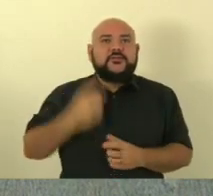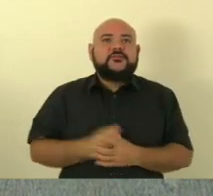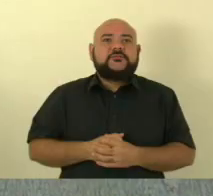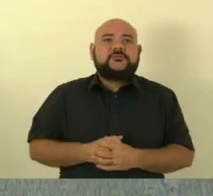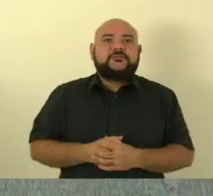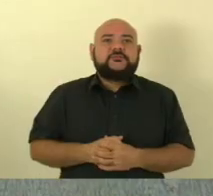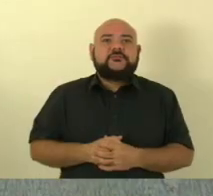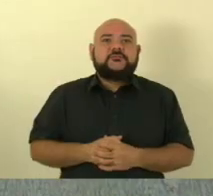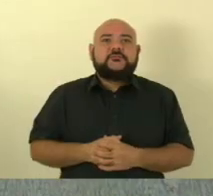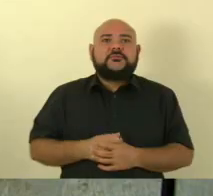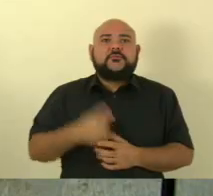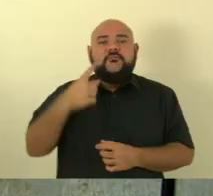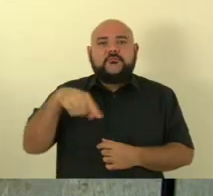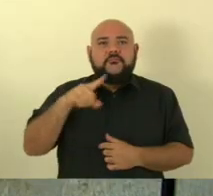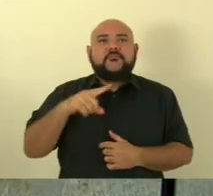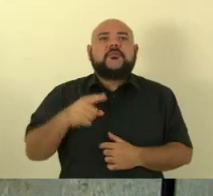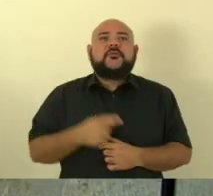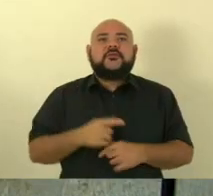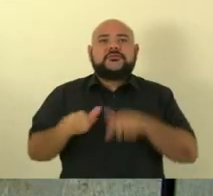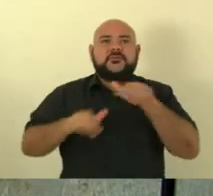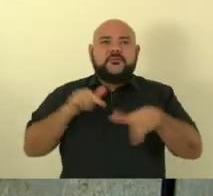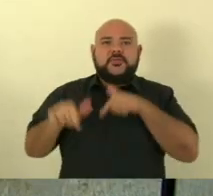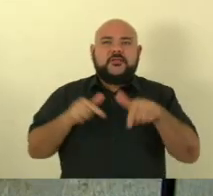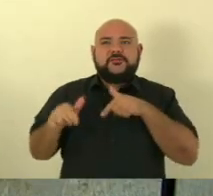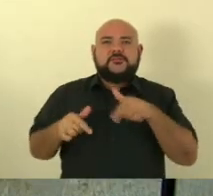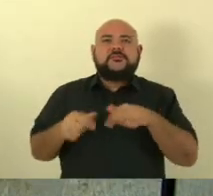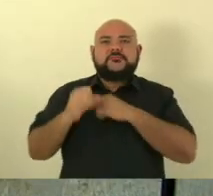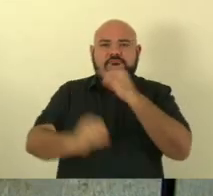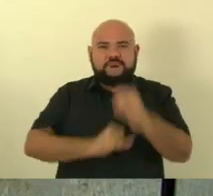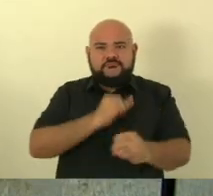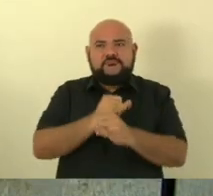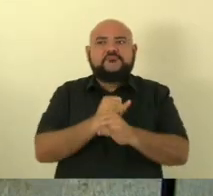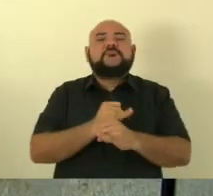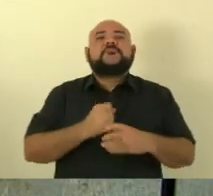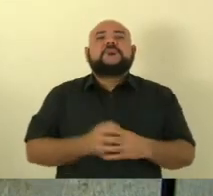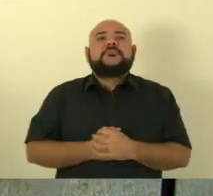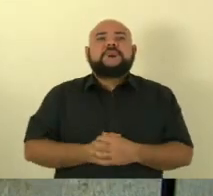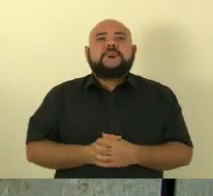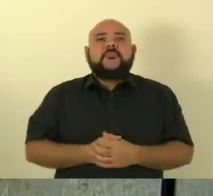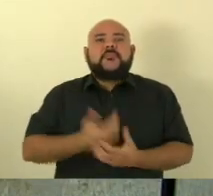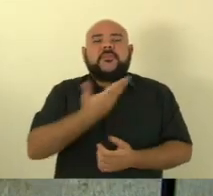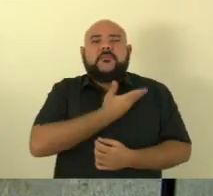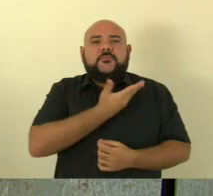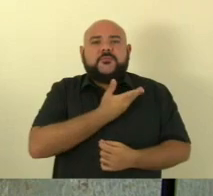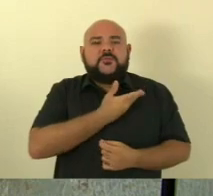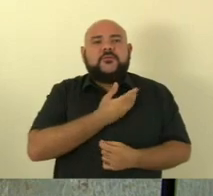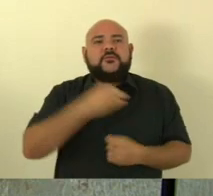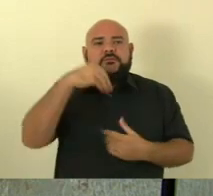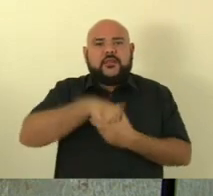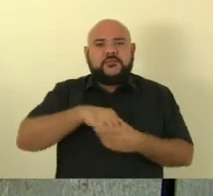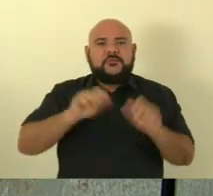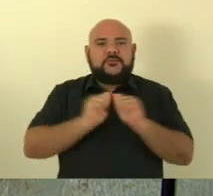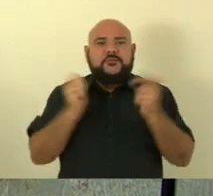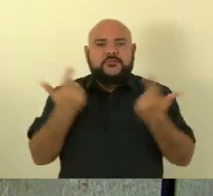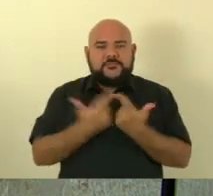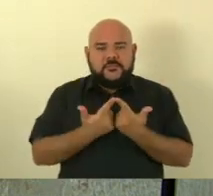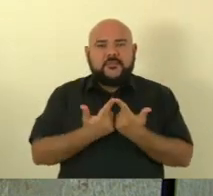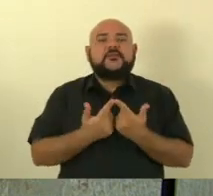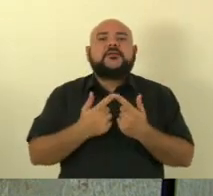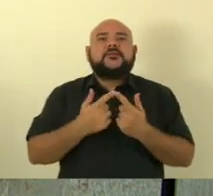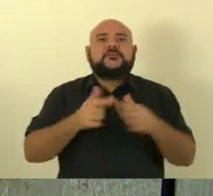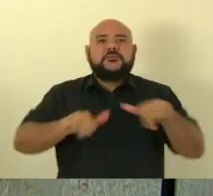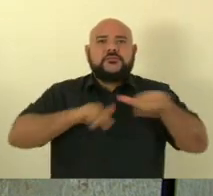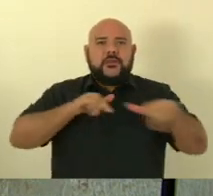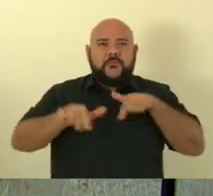online deputado José Esmeraldo servidores da assembleia os